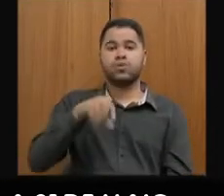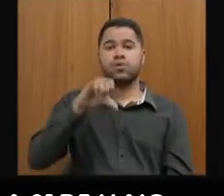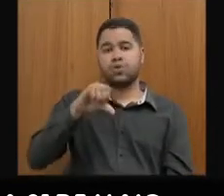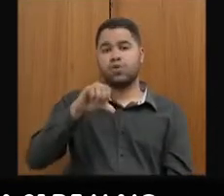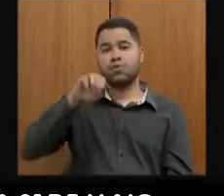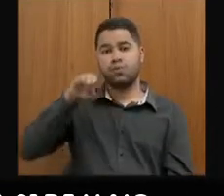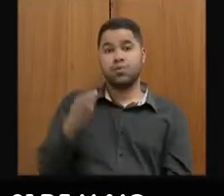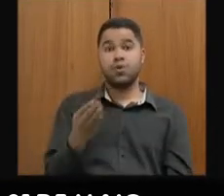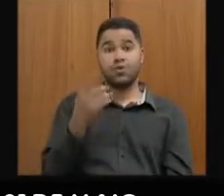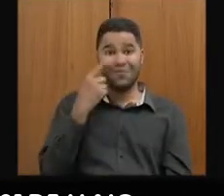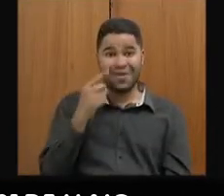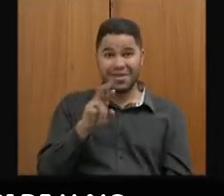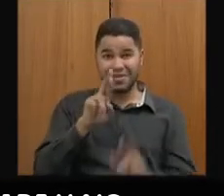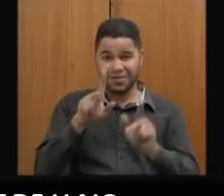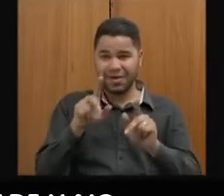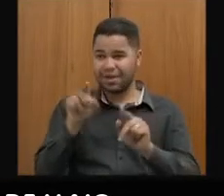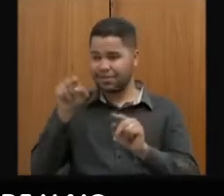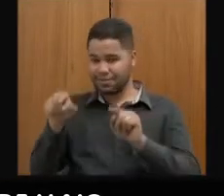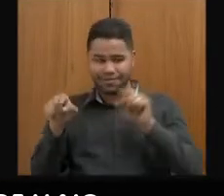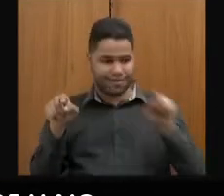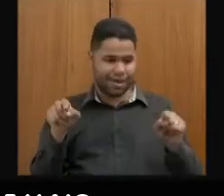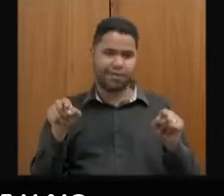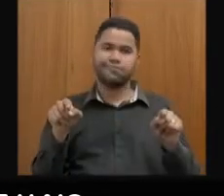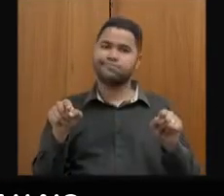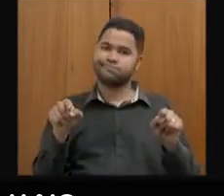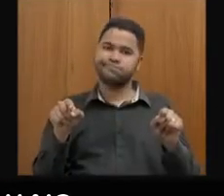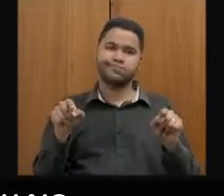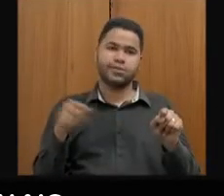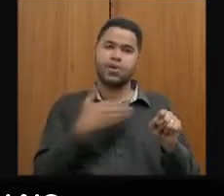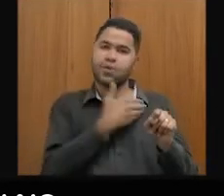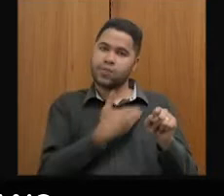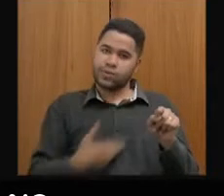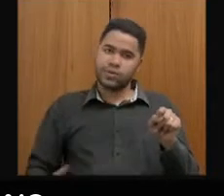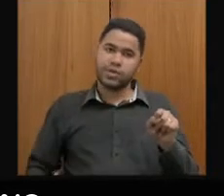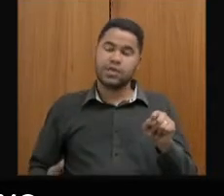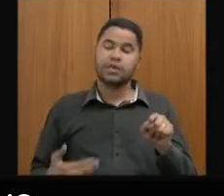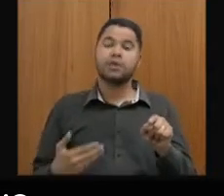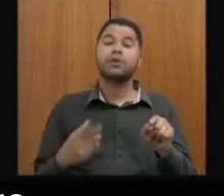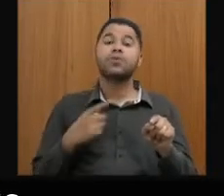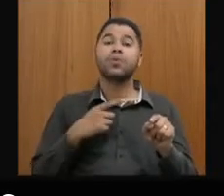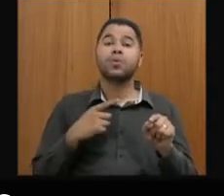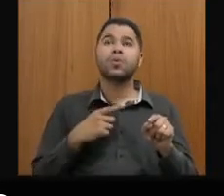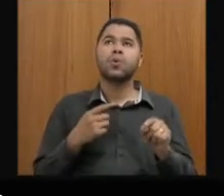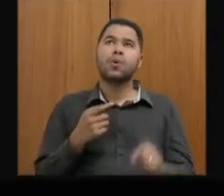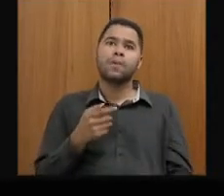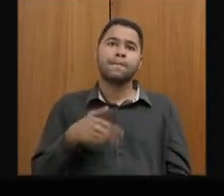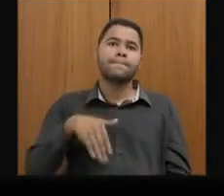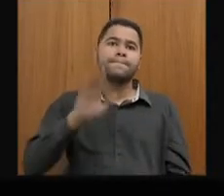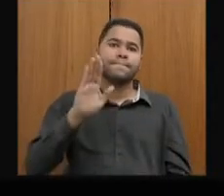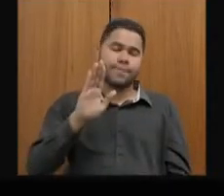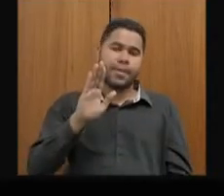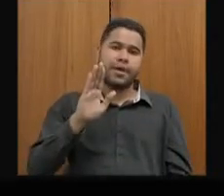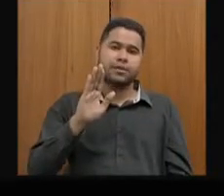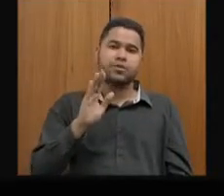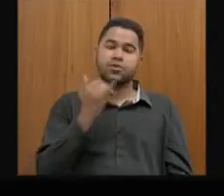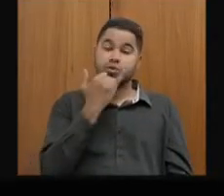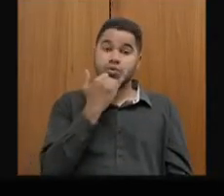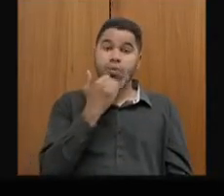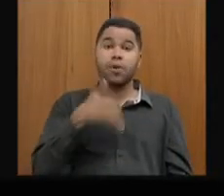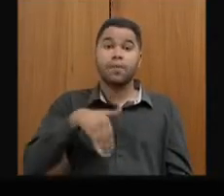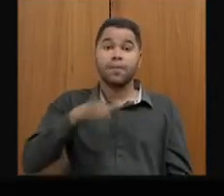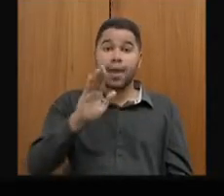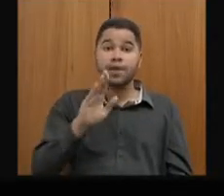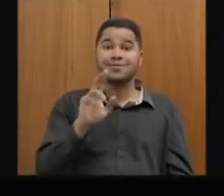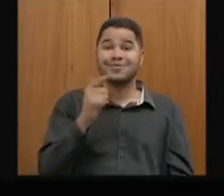ideia da diferença entre uma situação e outra, o Estado teria três, quase mais de 12, desculpa, mais de